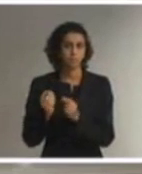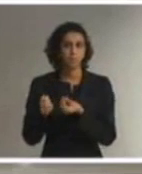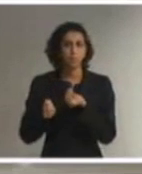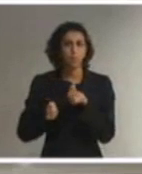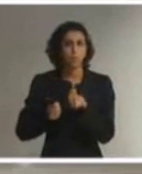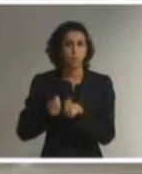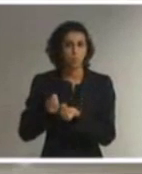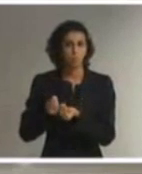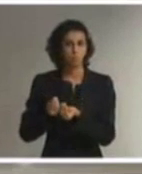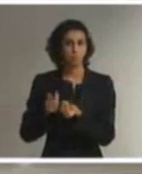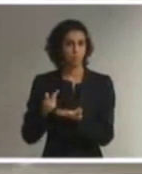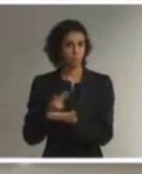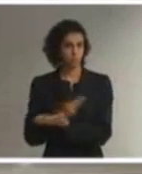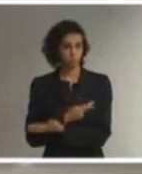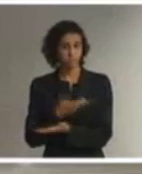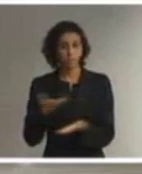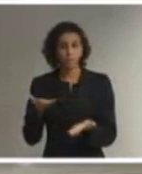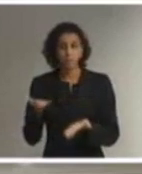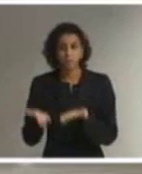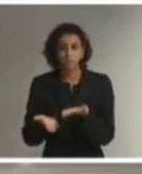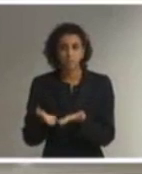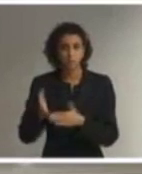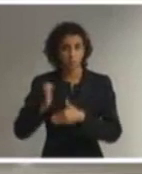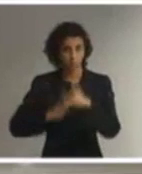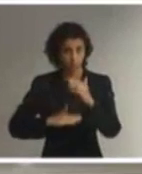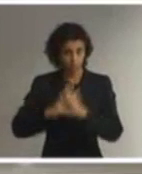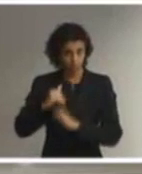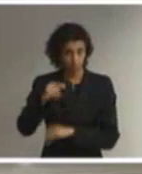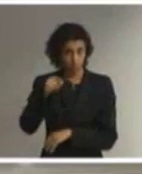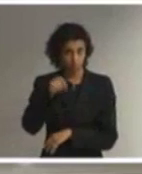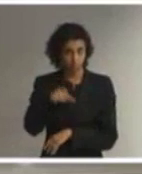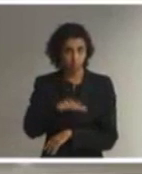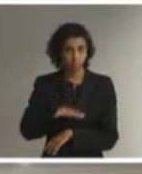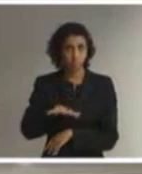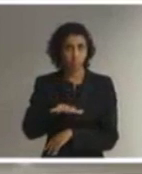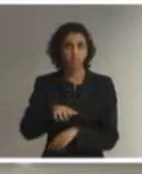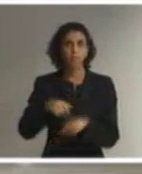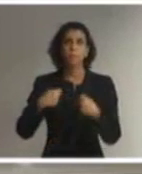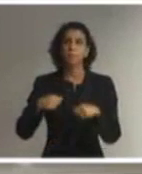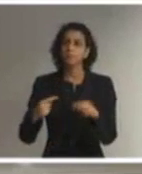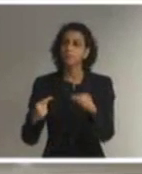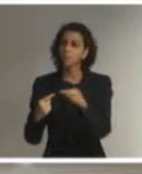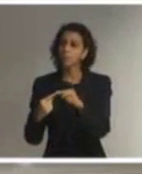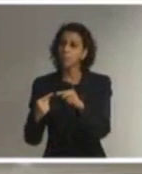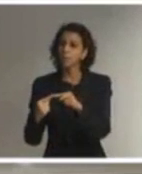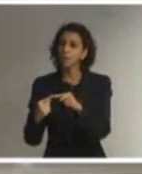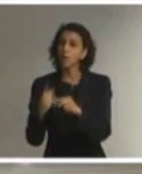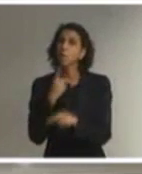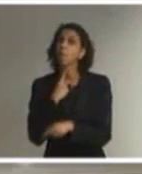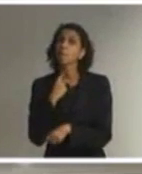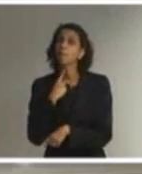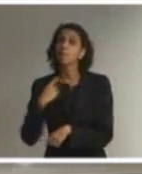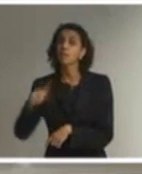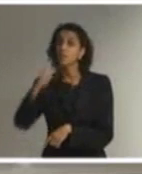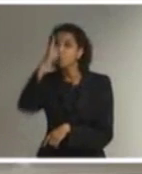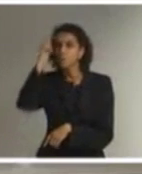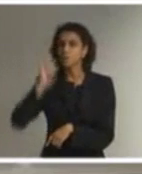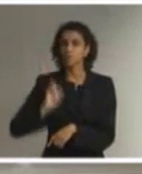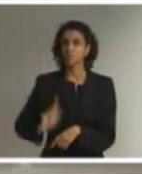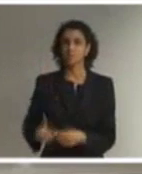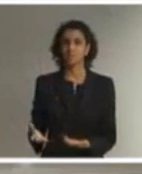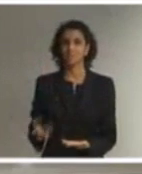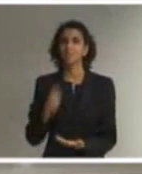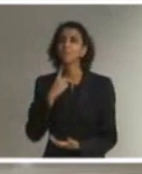profissional deve estar de acordo com a vocação da pessoa com deficiência.